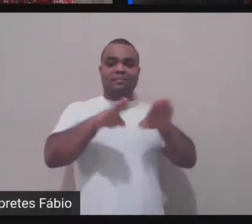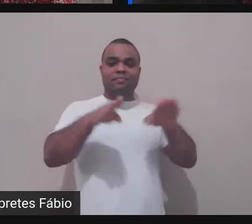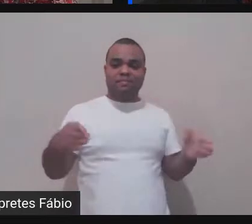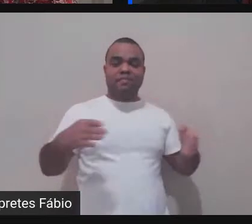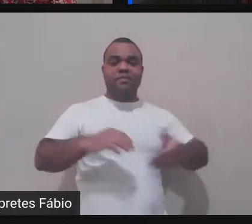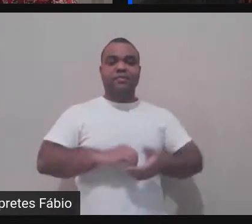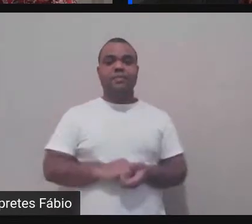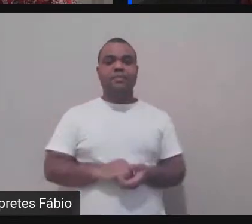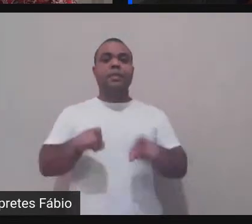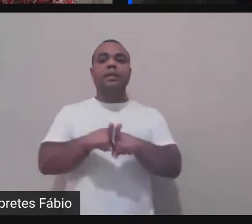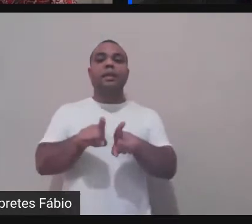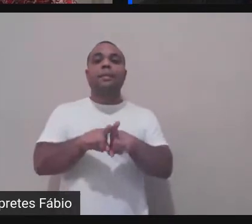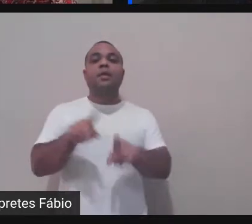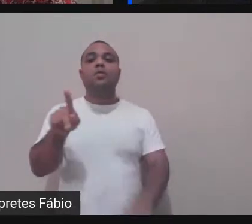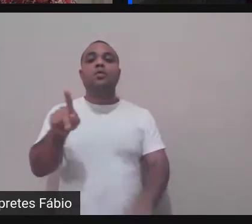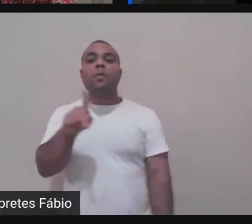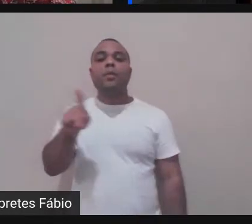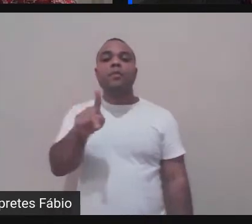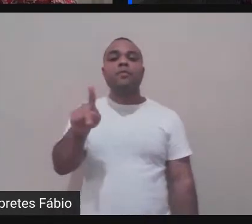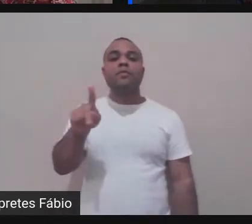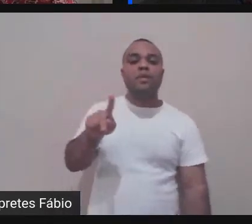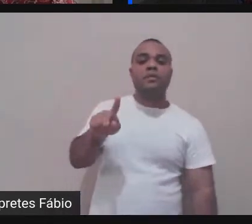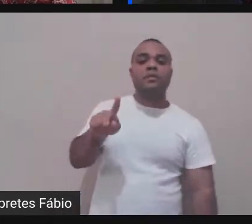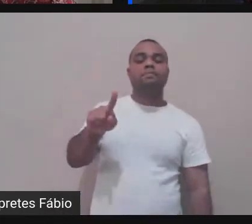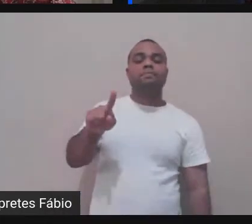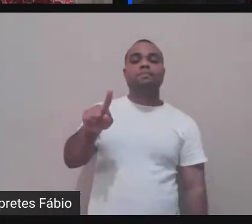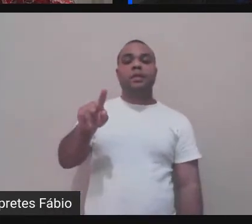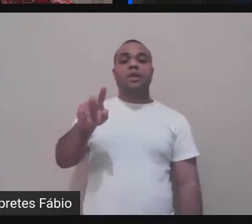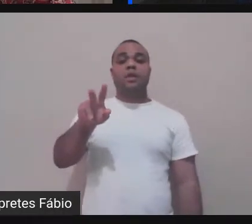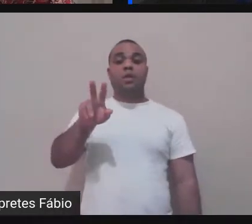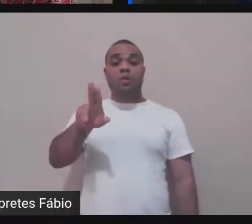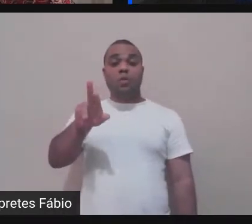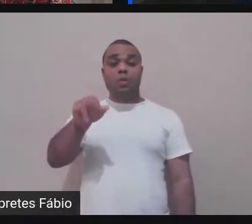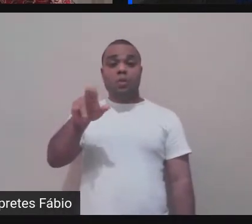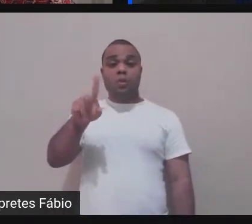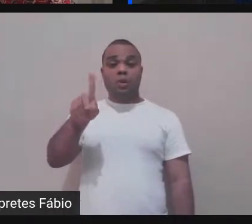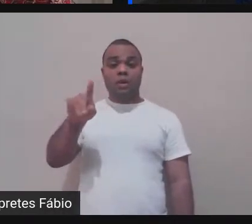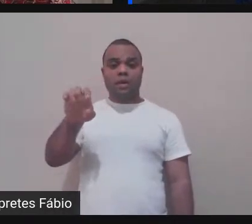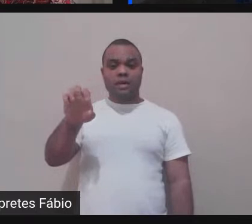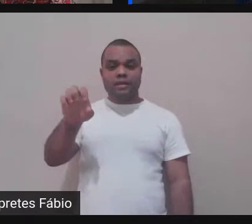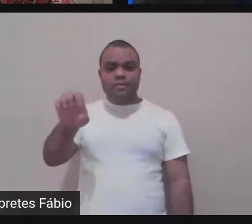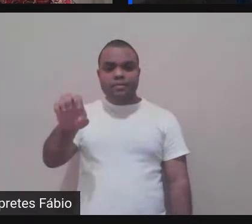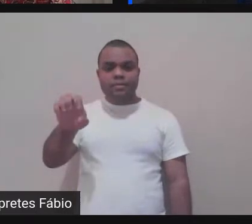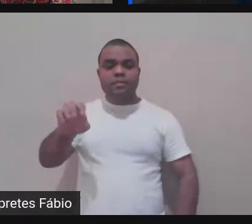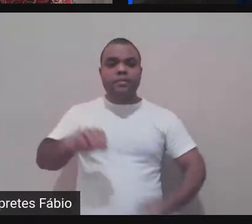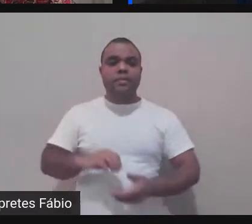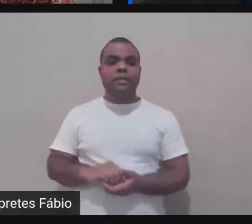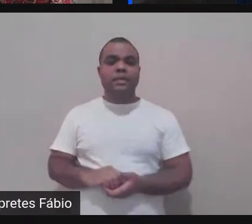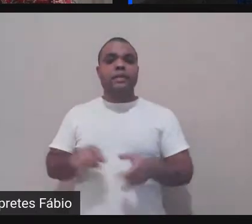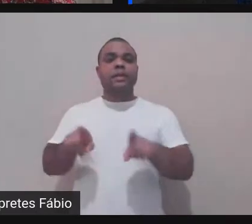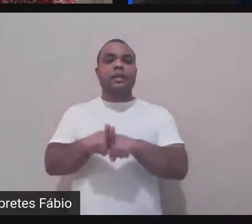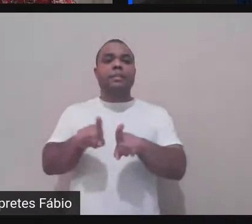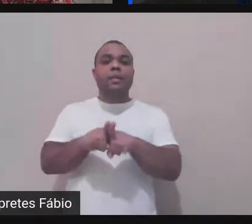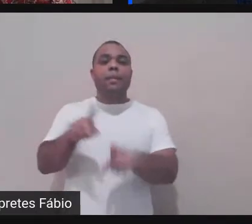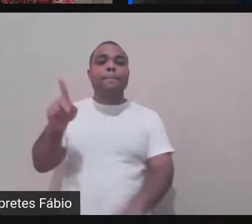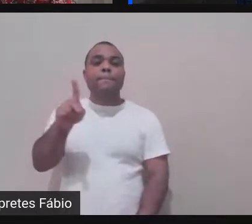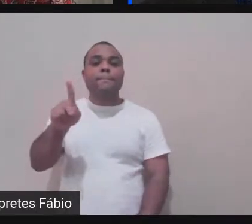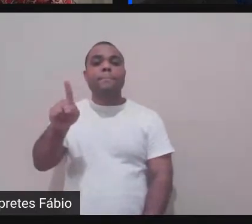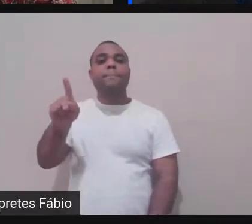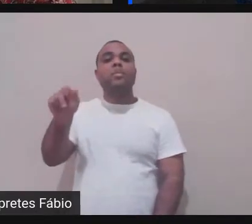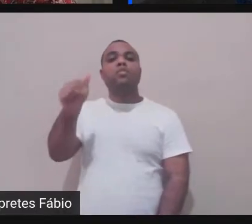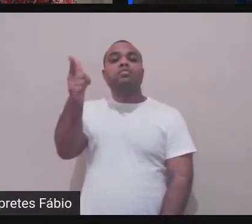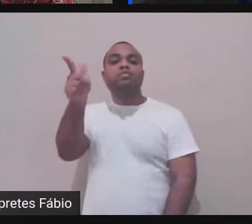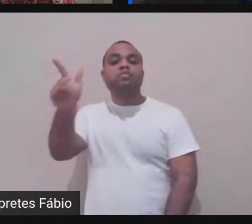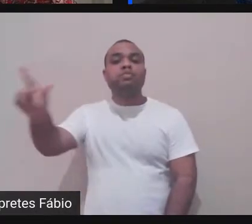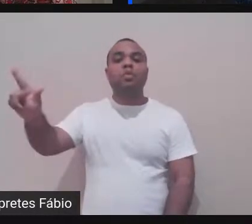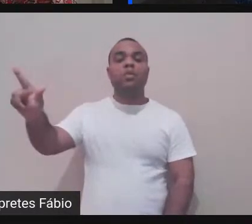e a professora Heidmann Führer. A professora Heidmann Führer foi a minha supervisora durante o meu... Durante o